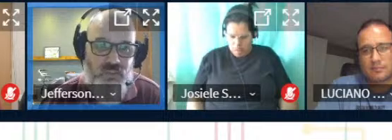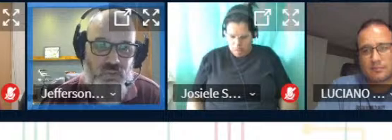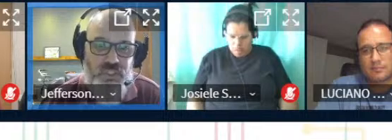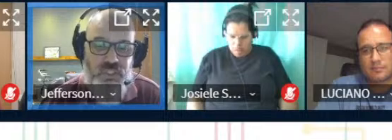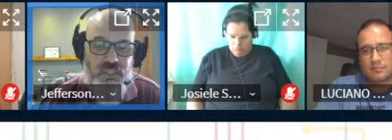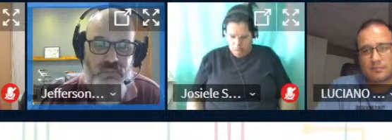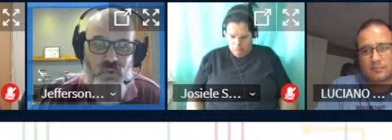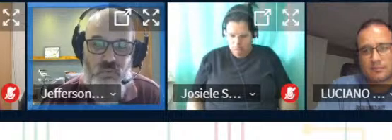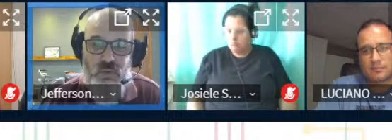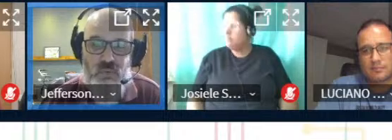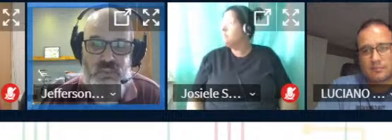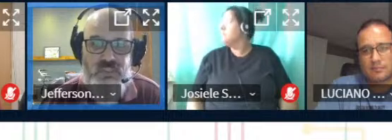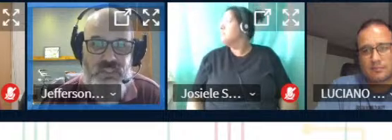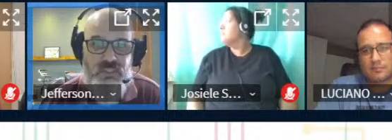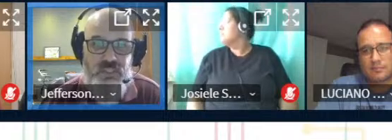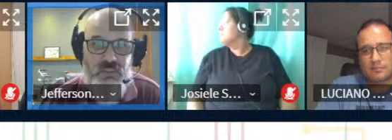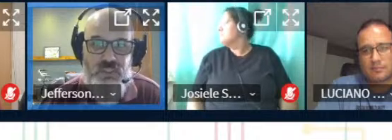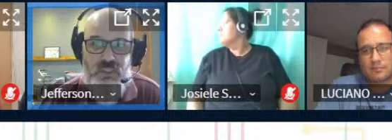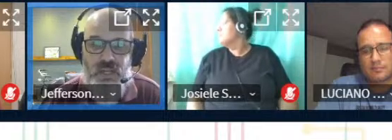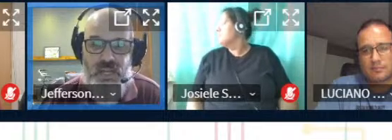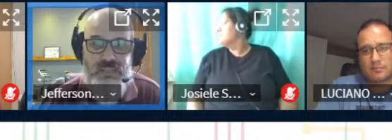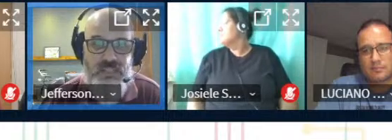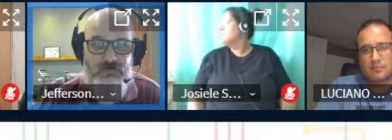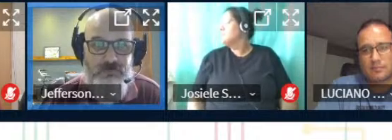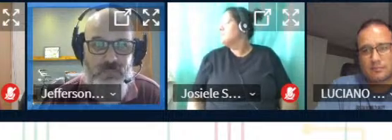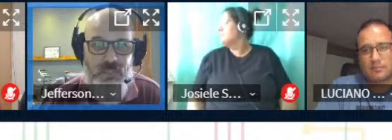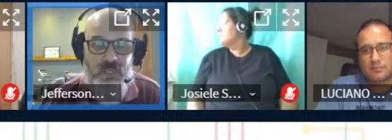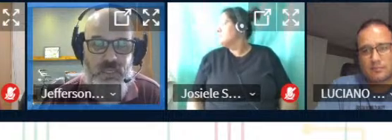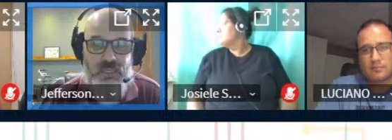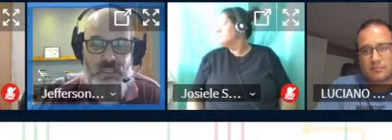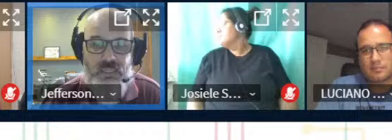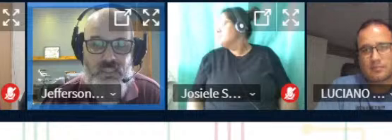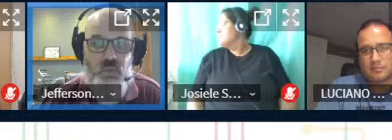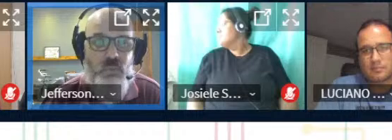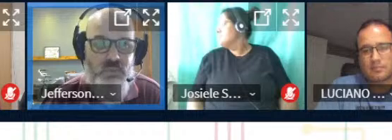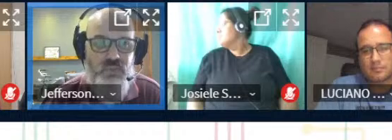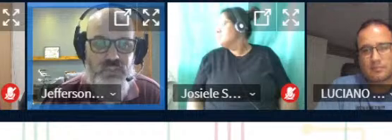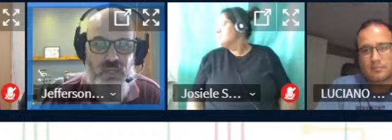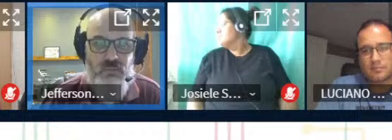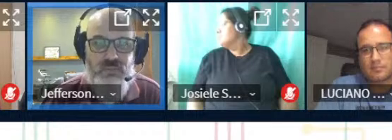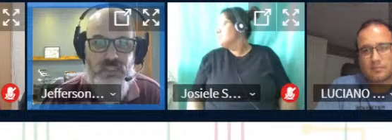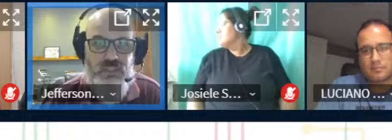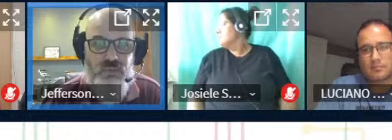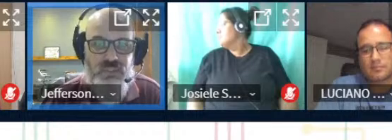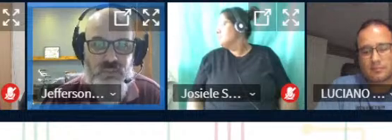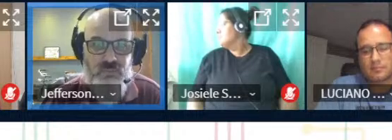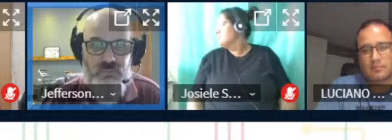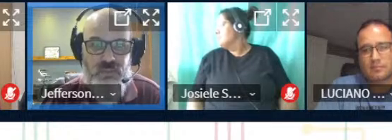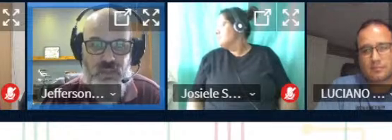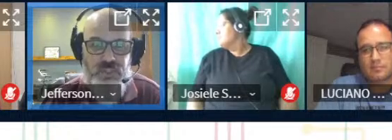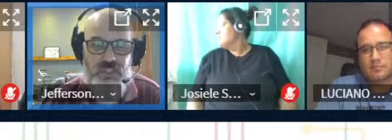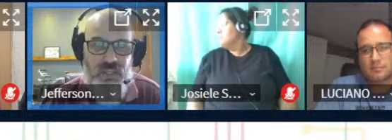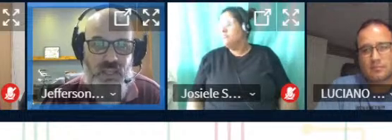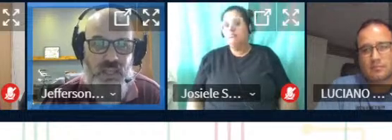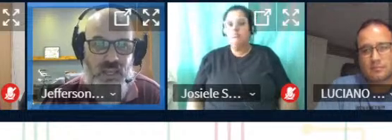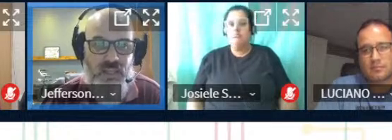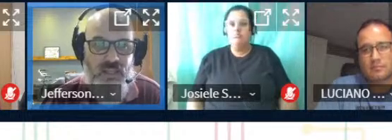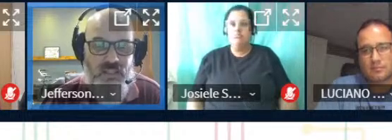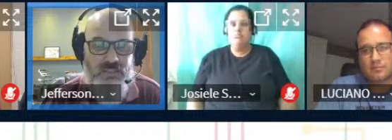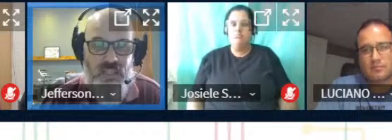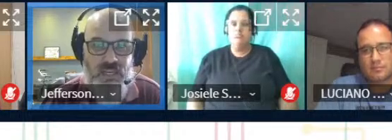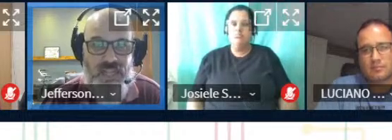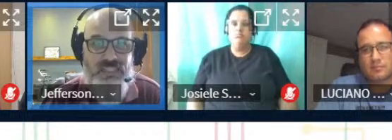tendo a tecnologia livre como uma coisa assim de caráter de compromisso social da instituição acho que